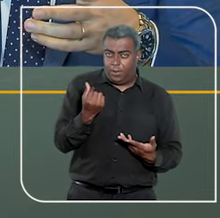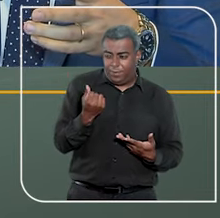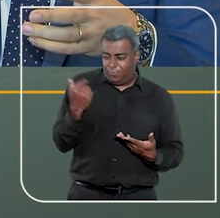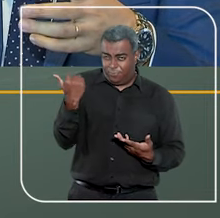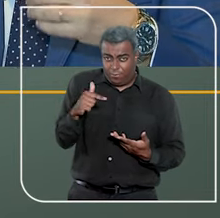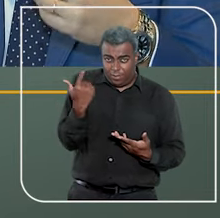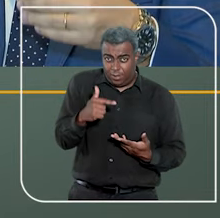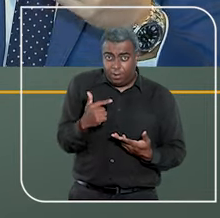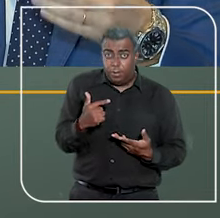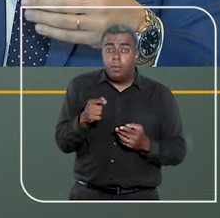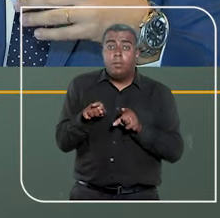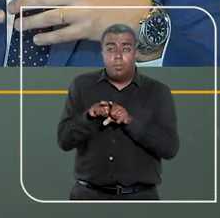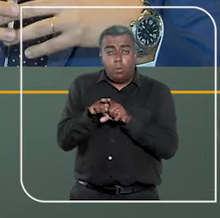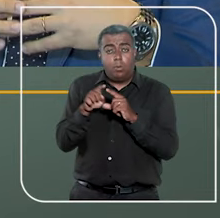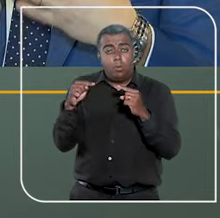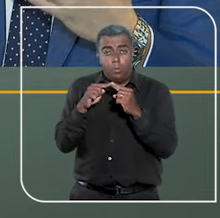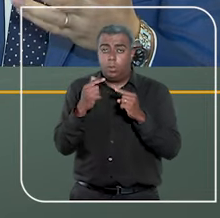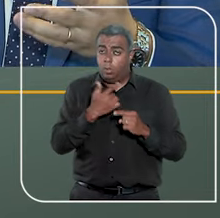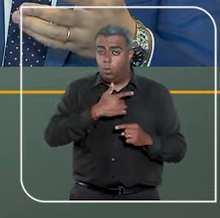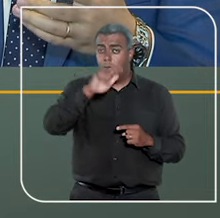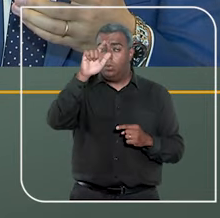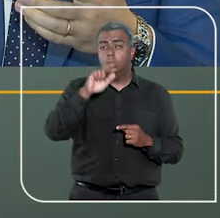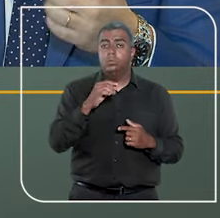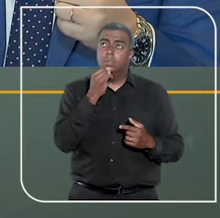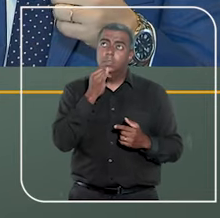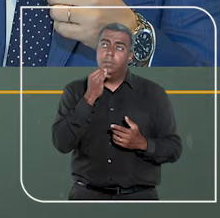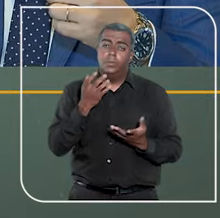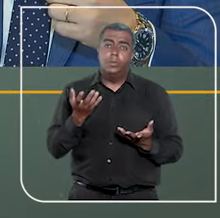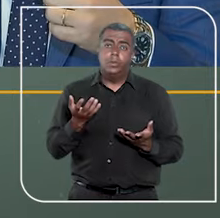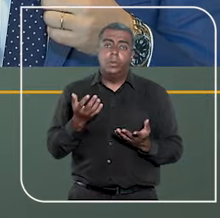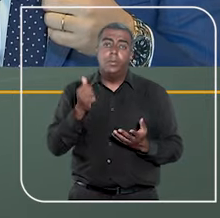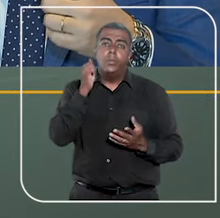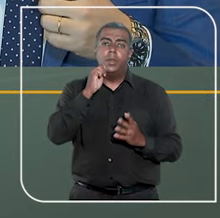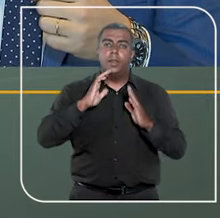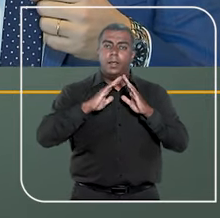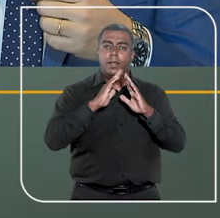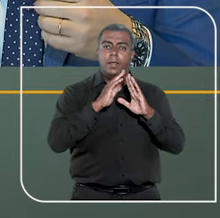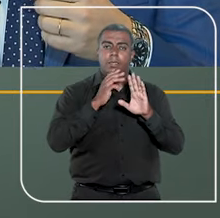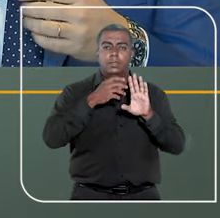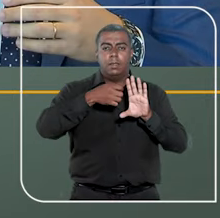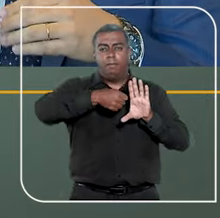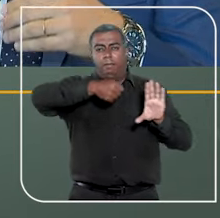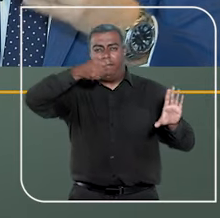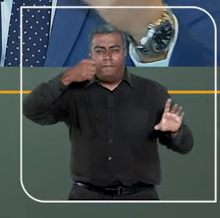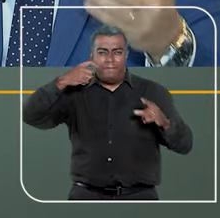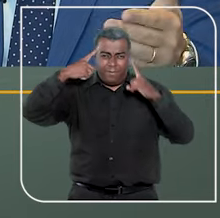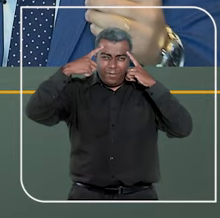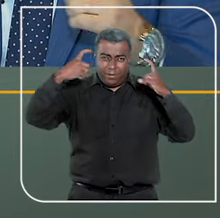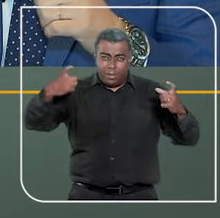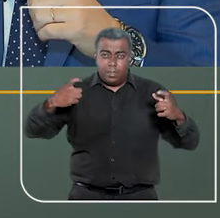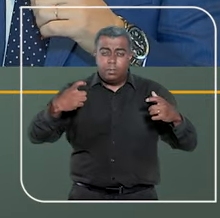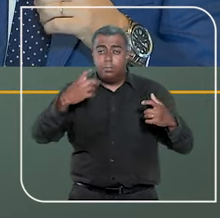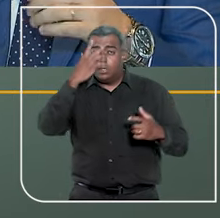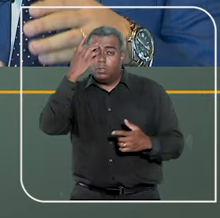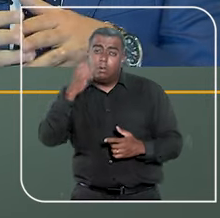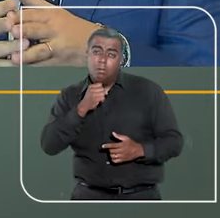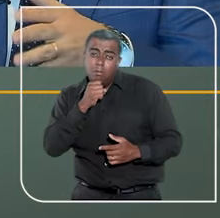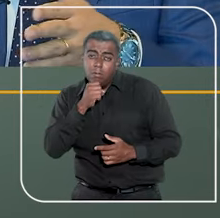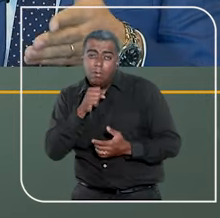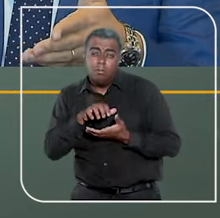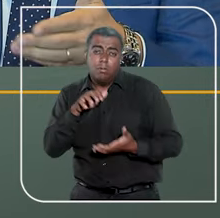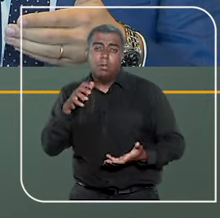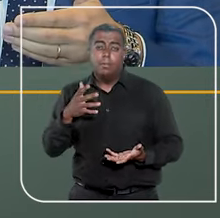econômico, são necessitados também em situações de vulnerabilidade. Uma mulher em situação de violência doméstica, uma pessoa idosa, uma pessoa com